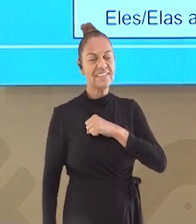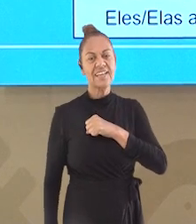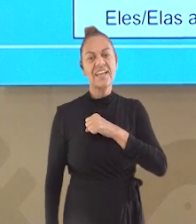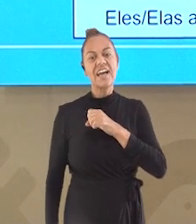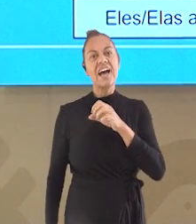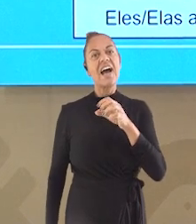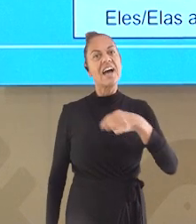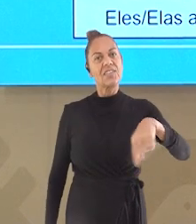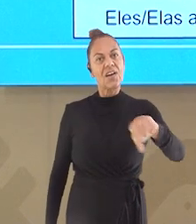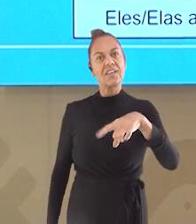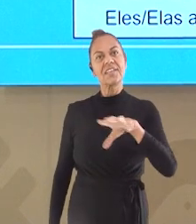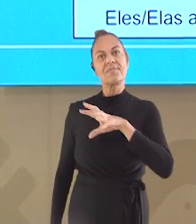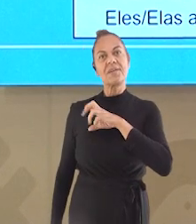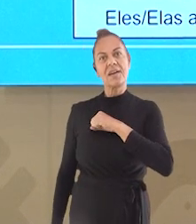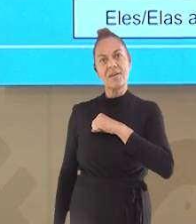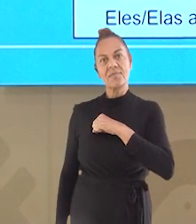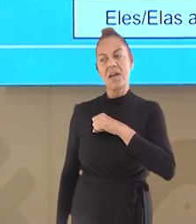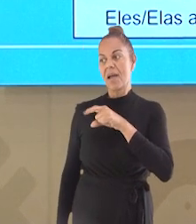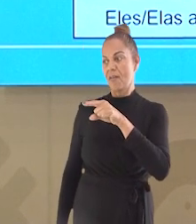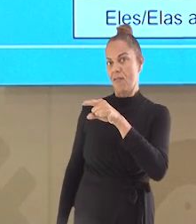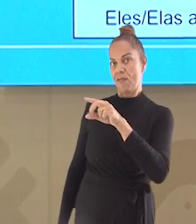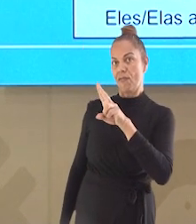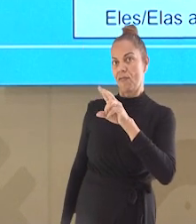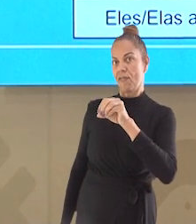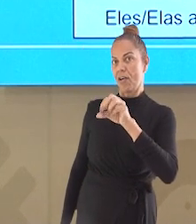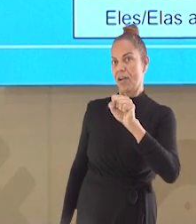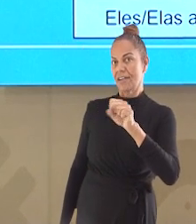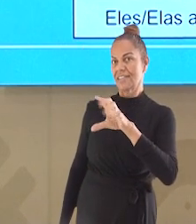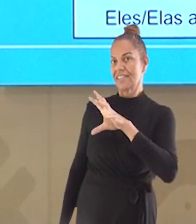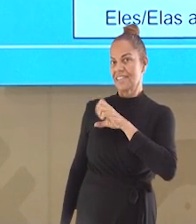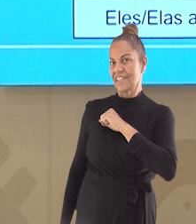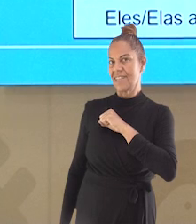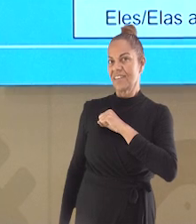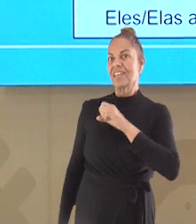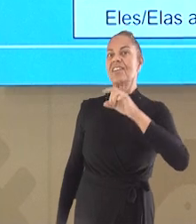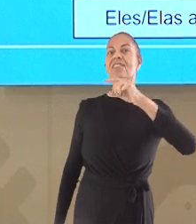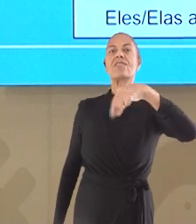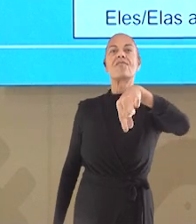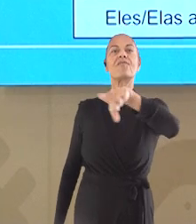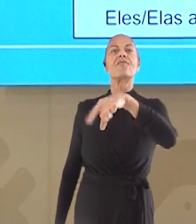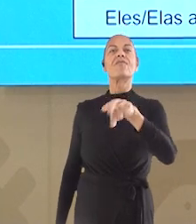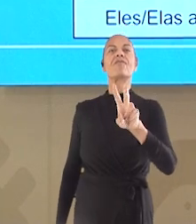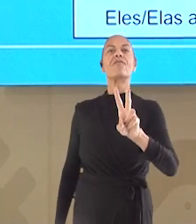ame você, amemos nós, amar e vós, amem vocês.